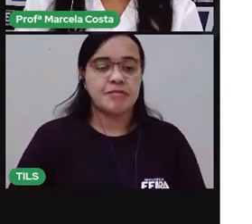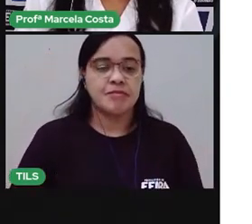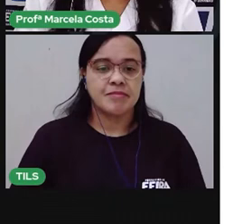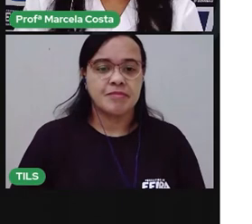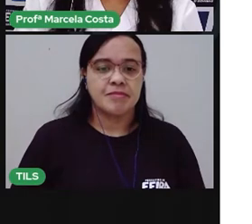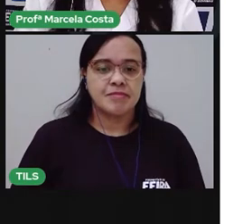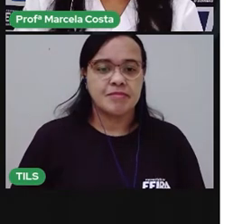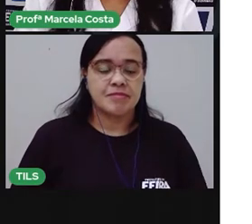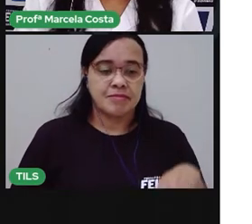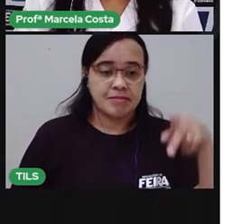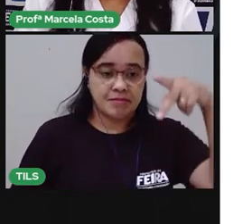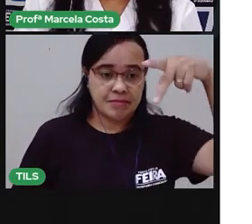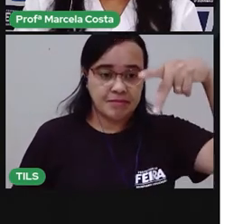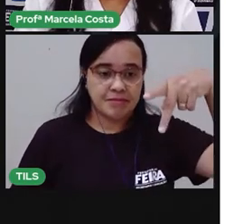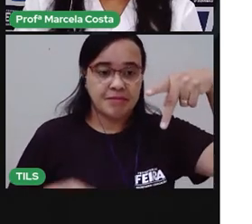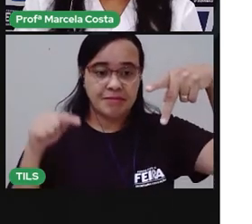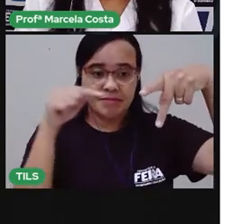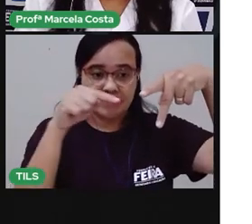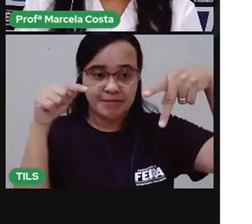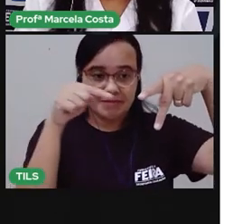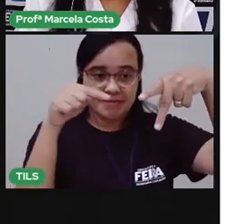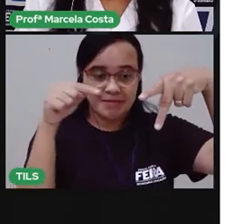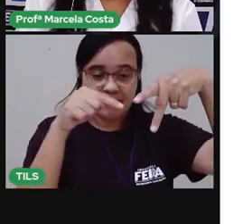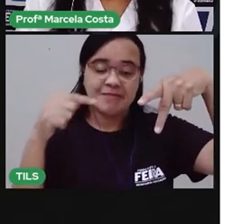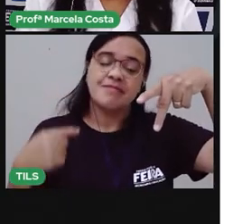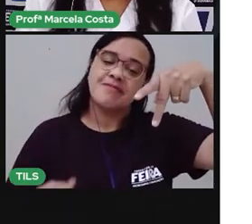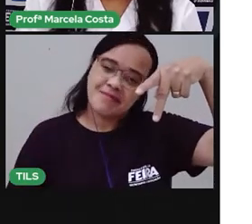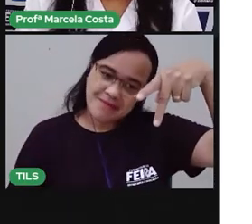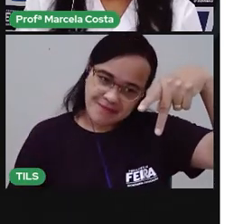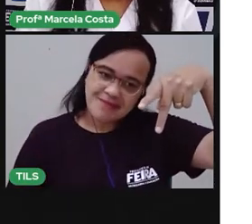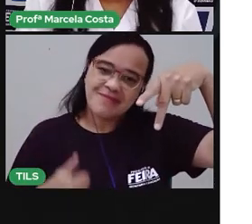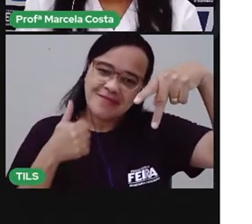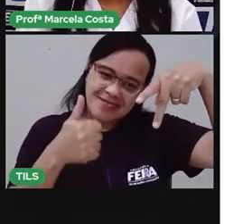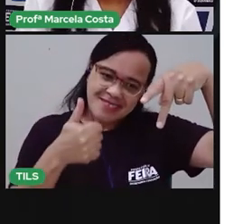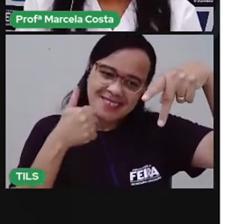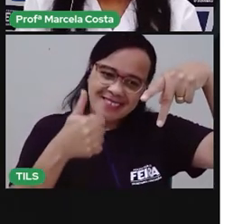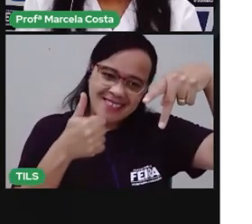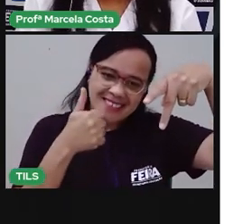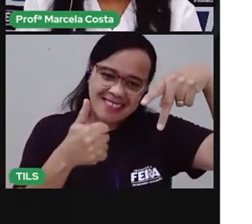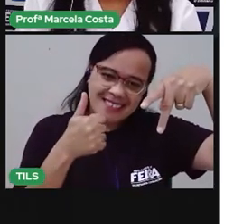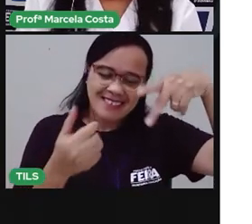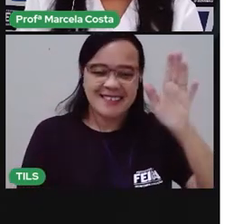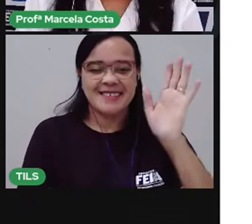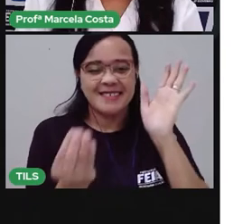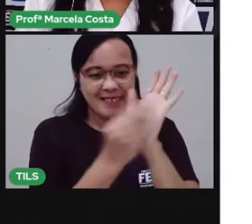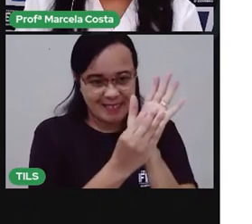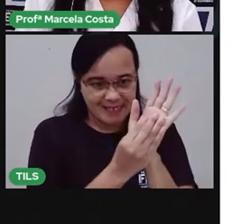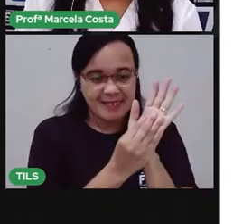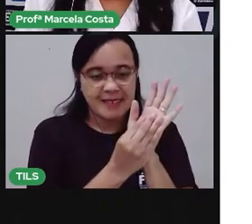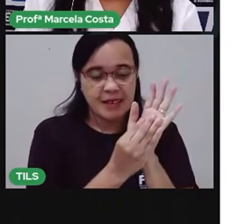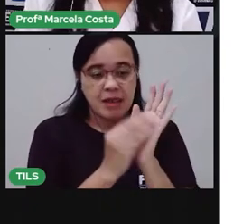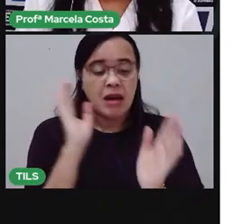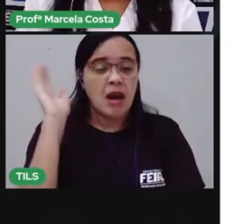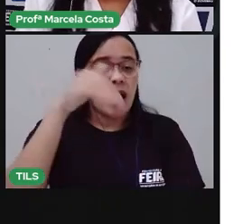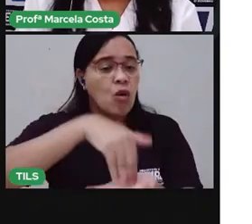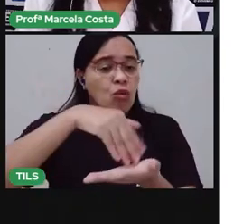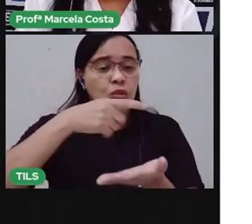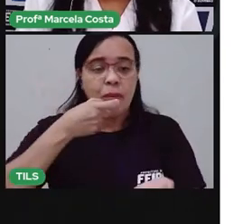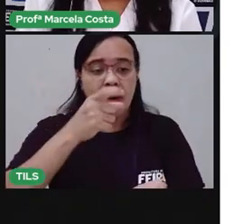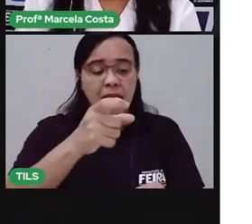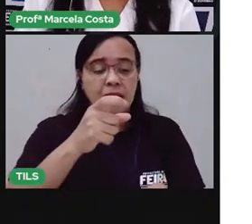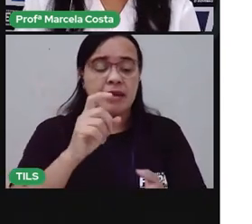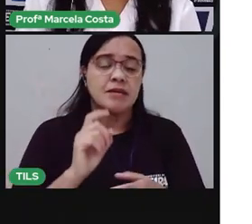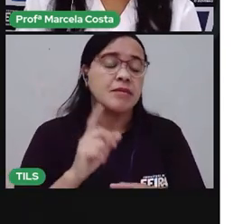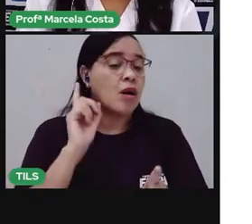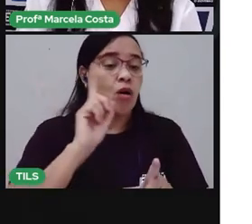É o P. Olha ele aqui, o P. Então você vai escrever ele nesse espaço. E qual é a última letra?